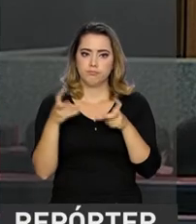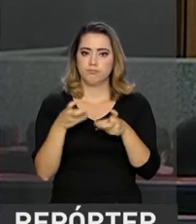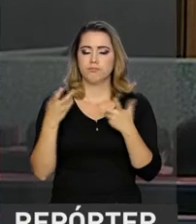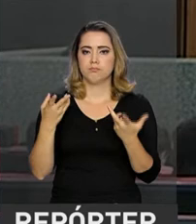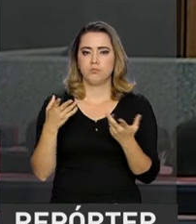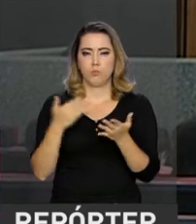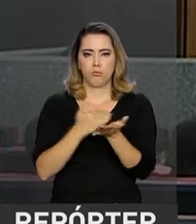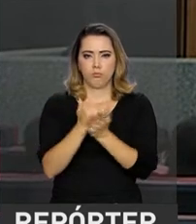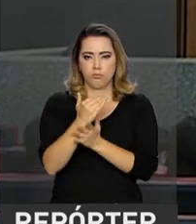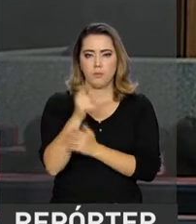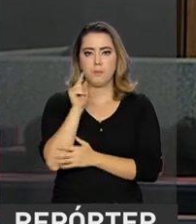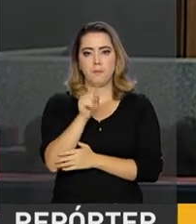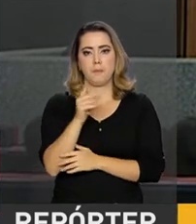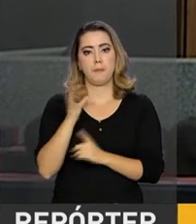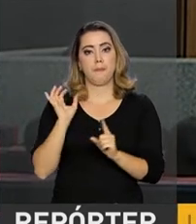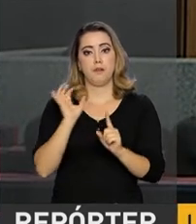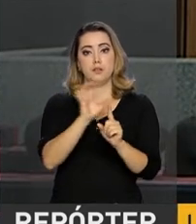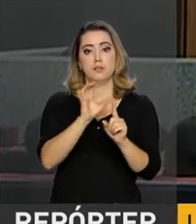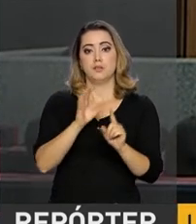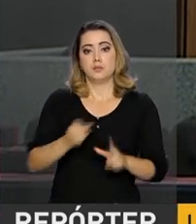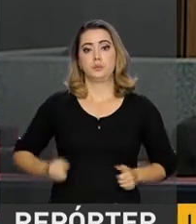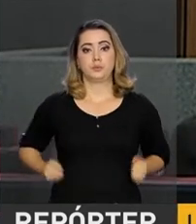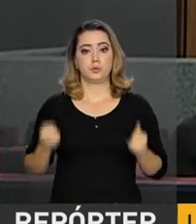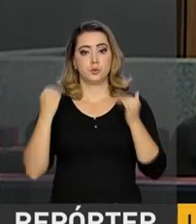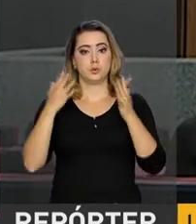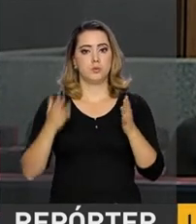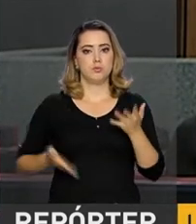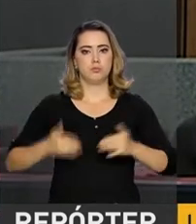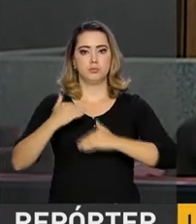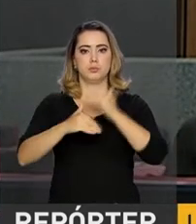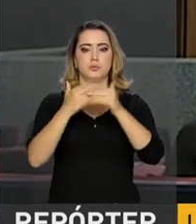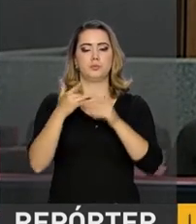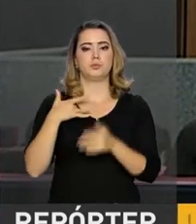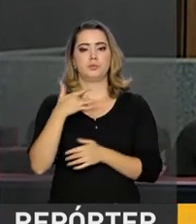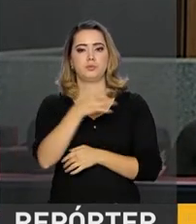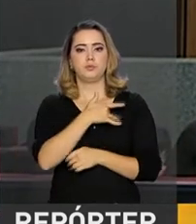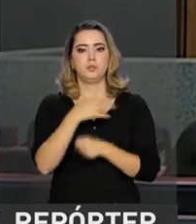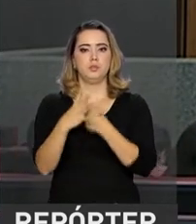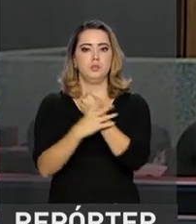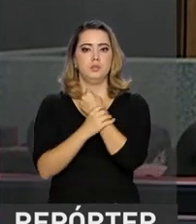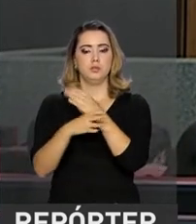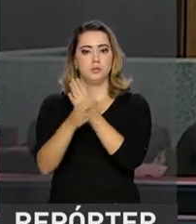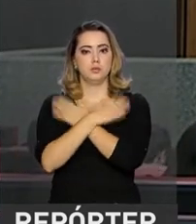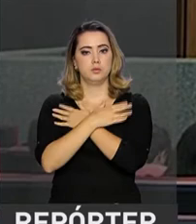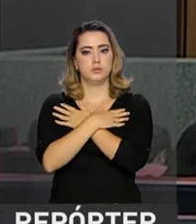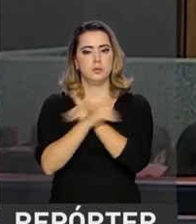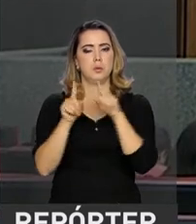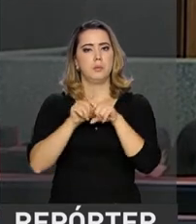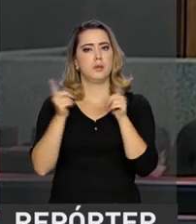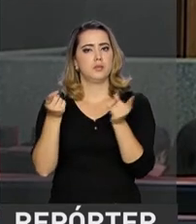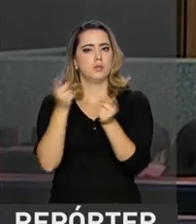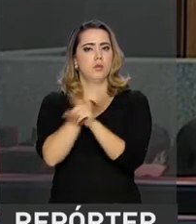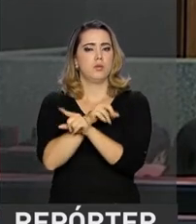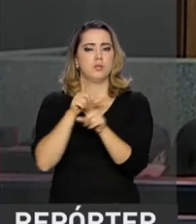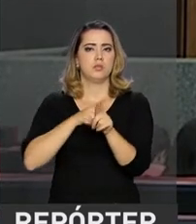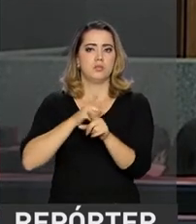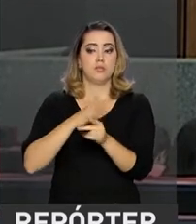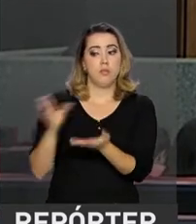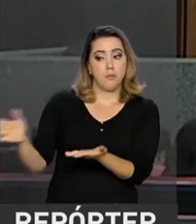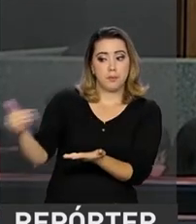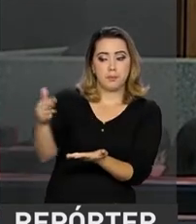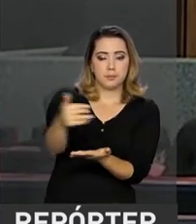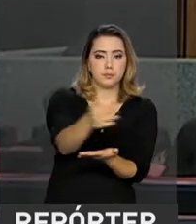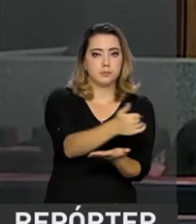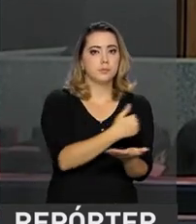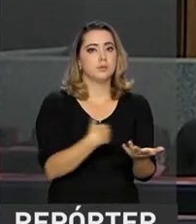Os gastos que mais impactaram para o aumento das despesas foram com saúde e seguro desemprego. Por outro lado, houve um aumento da arrecadação